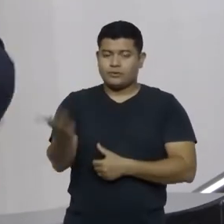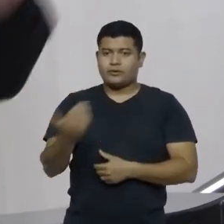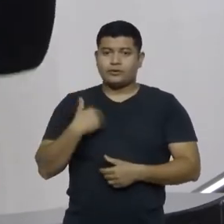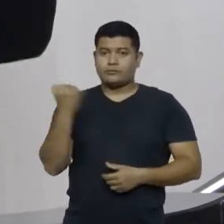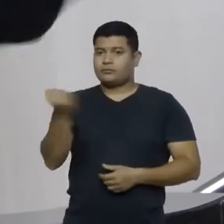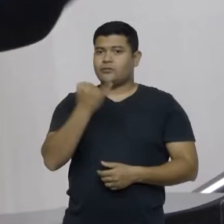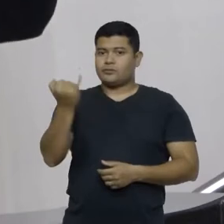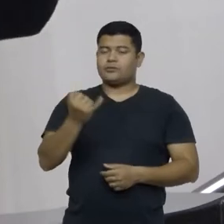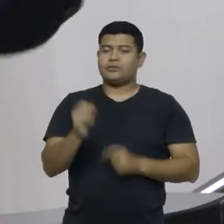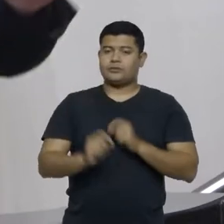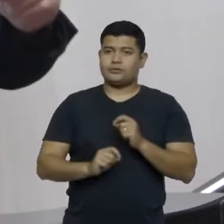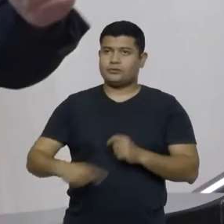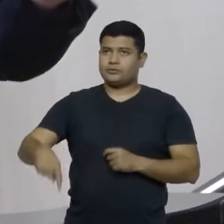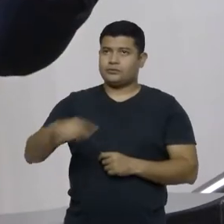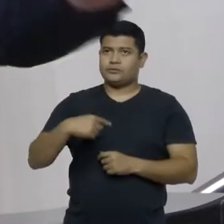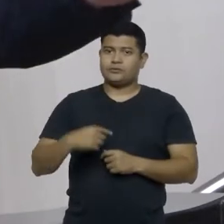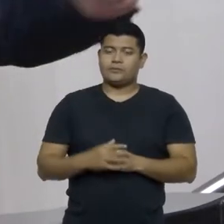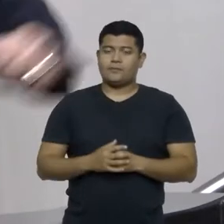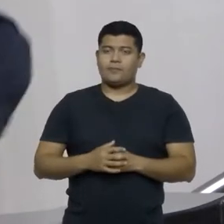suplentes o que nós fizemos.